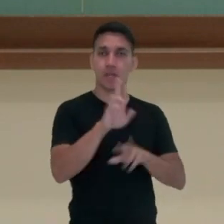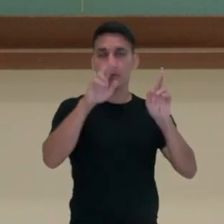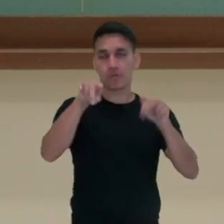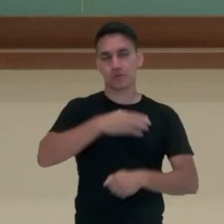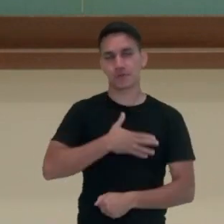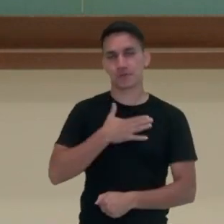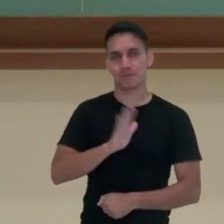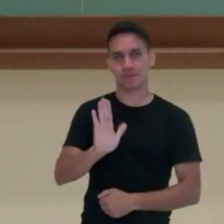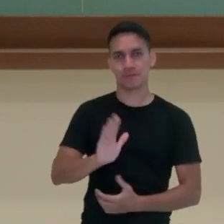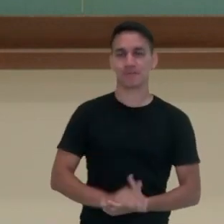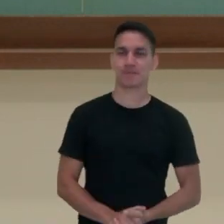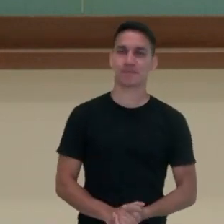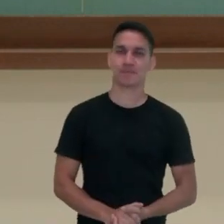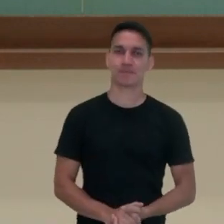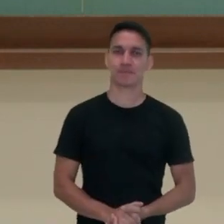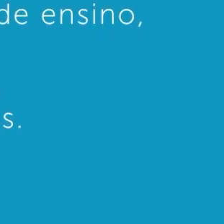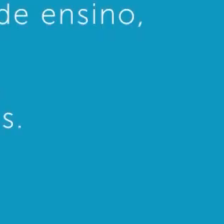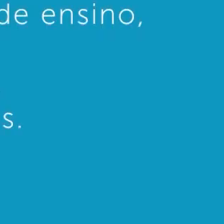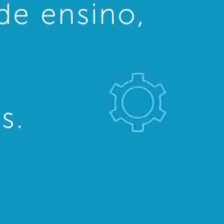gostado e até breve!